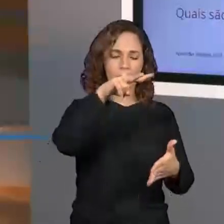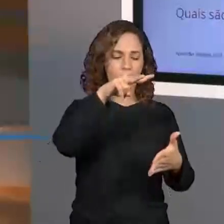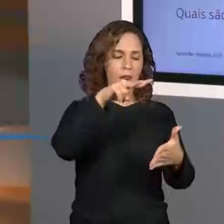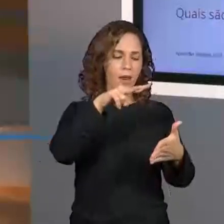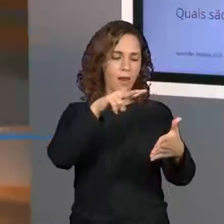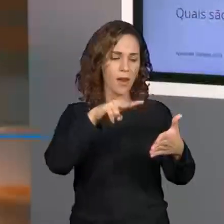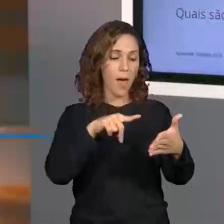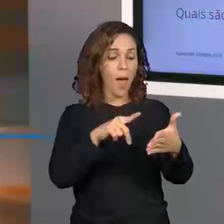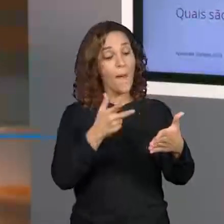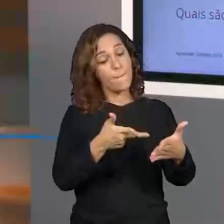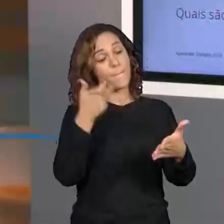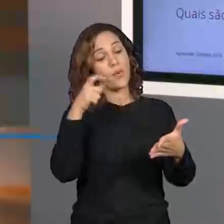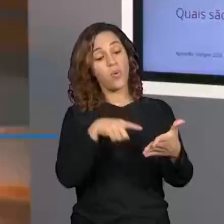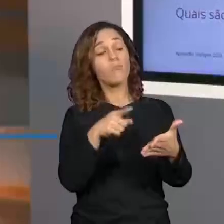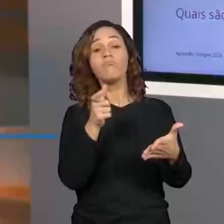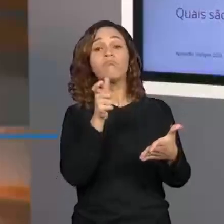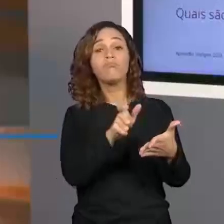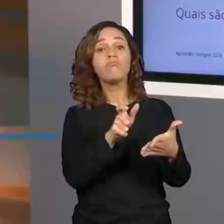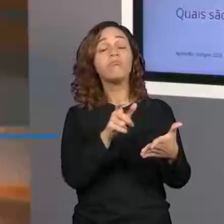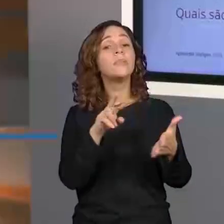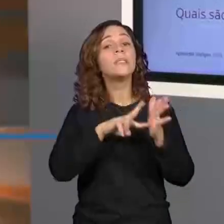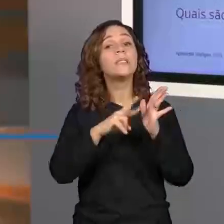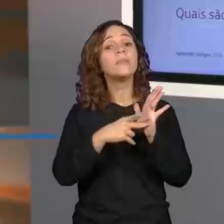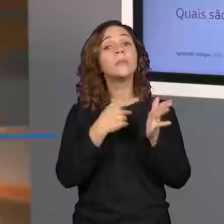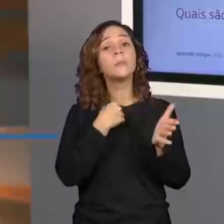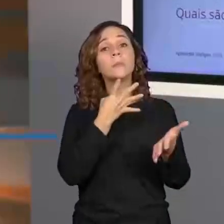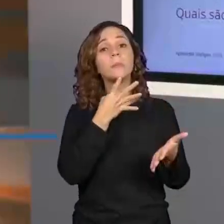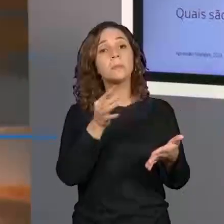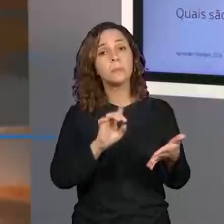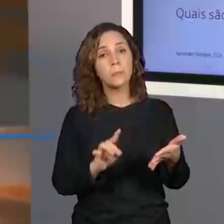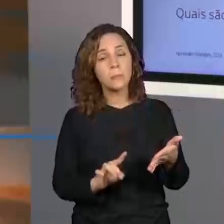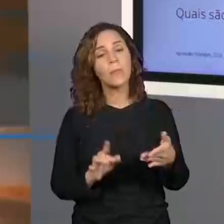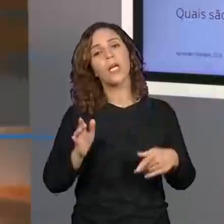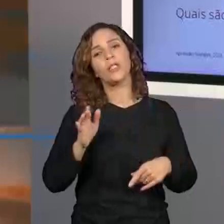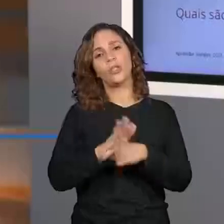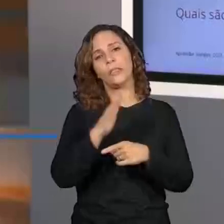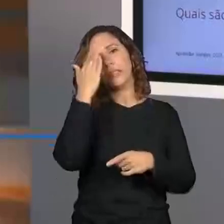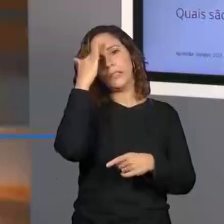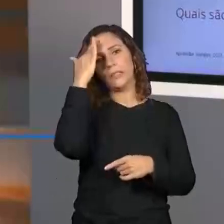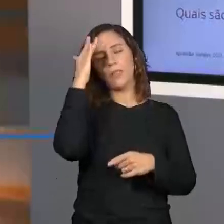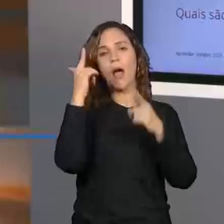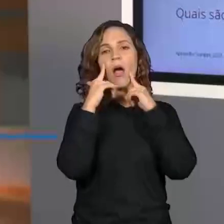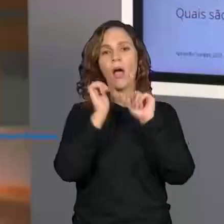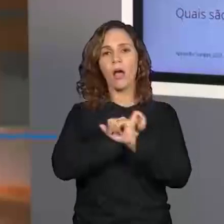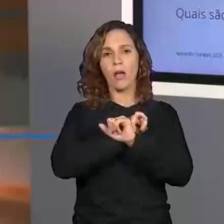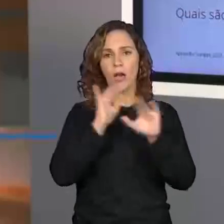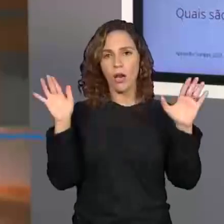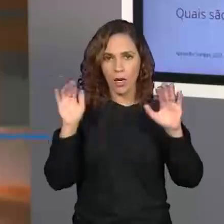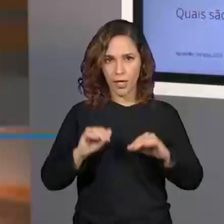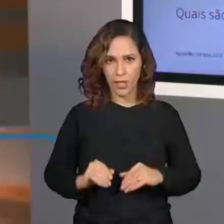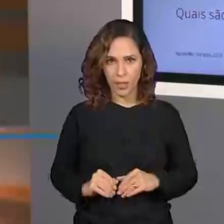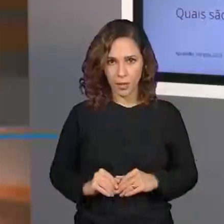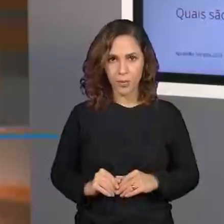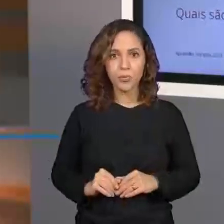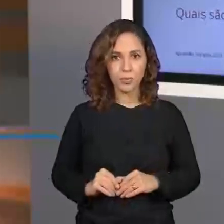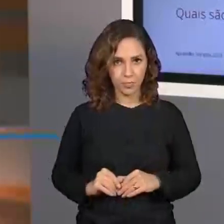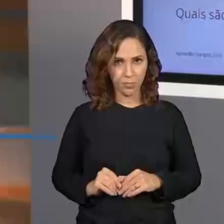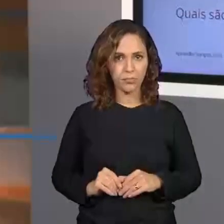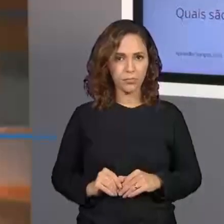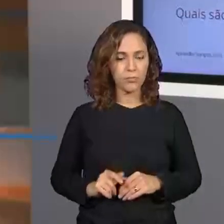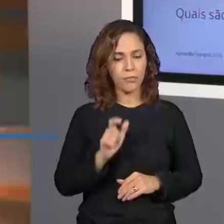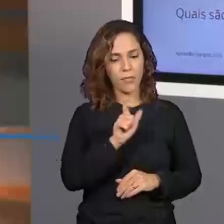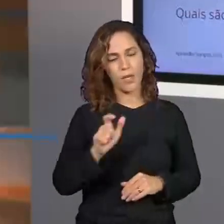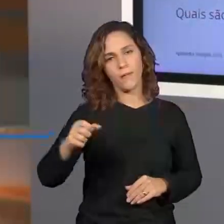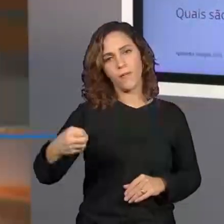busca as palavras que você não conhece, para a gente entender melhor o texto, fazer uma compreensão a partir do descobrimento de